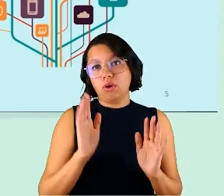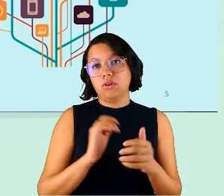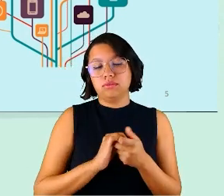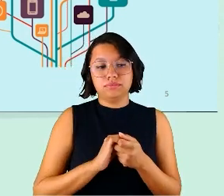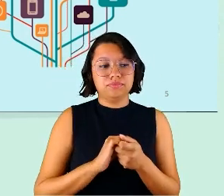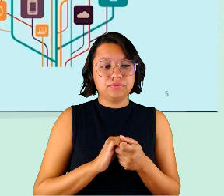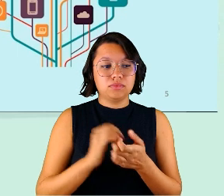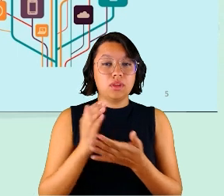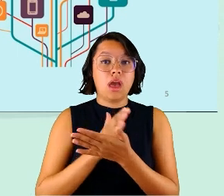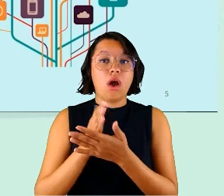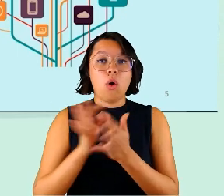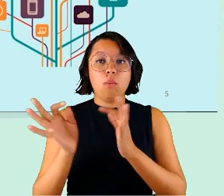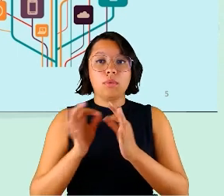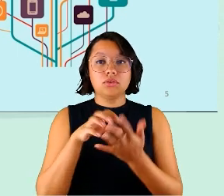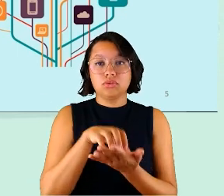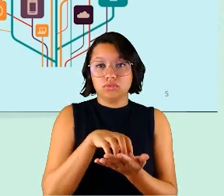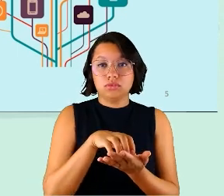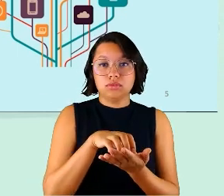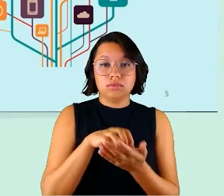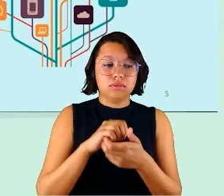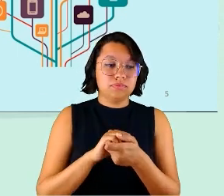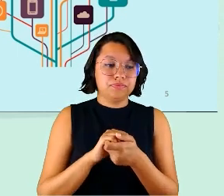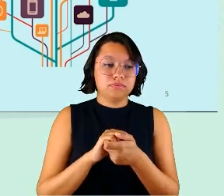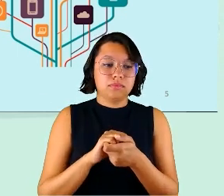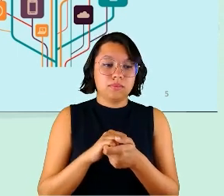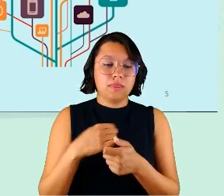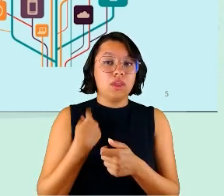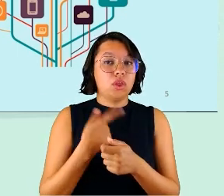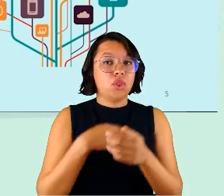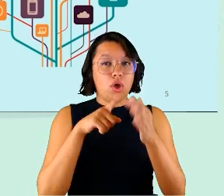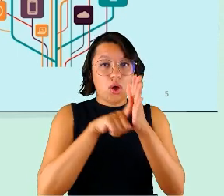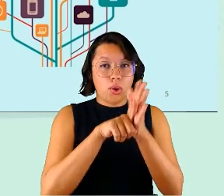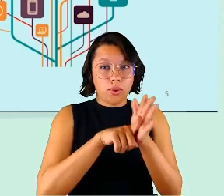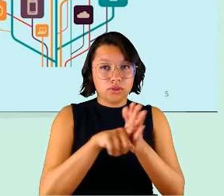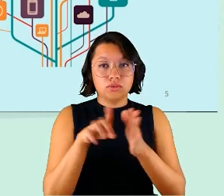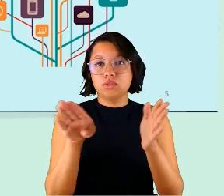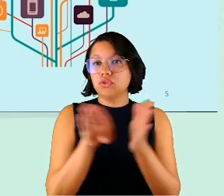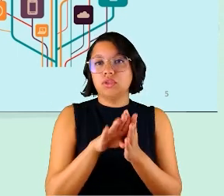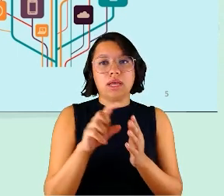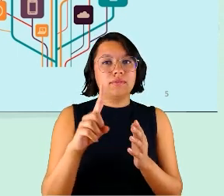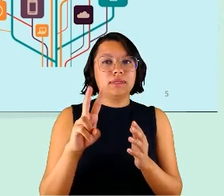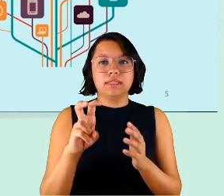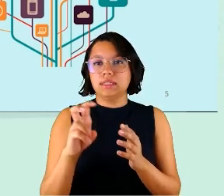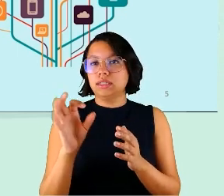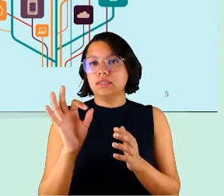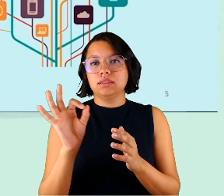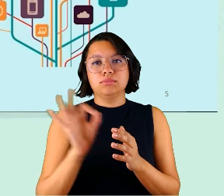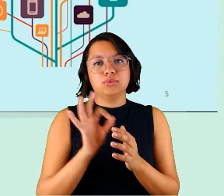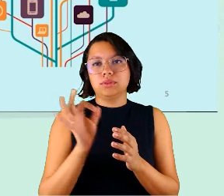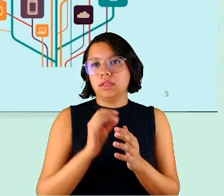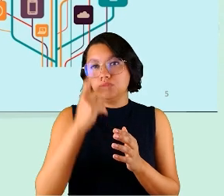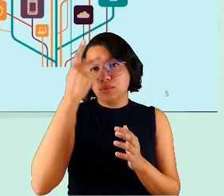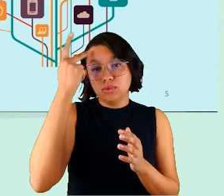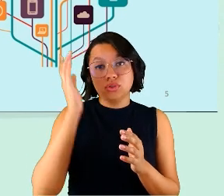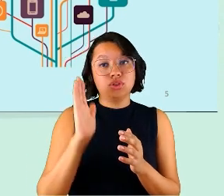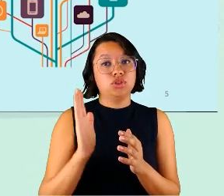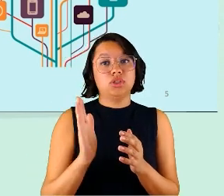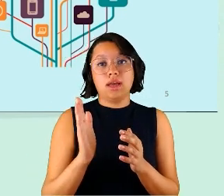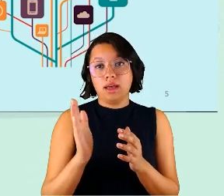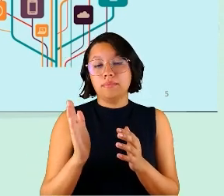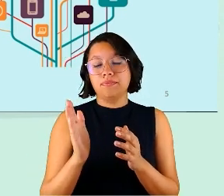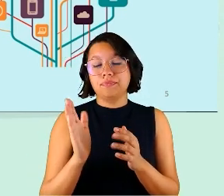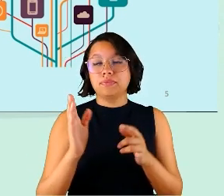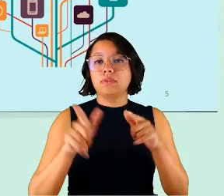em algumas organizações, tá? As que nós pesquisamos não chegava a 15% de pessoas que já